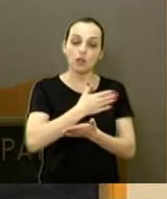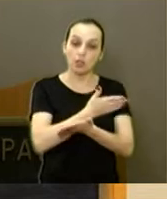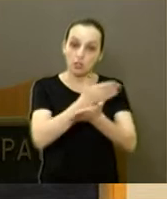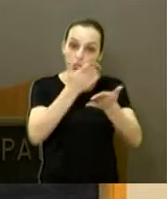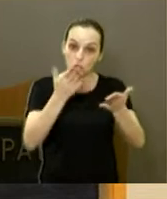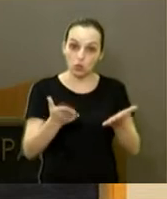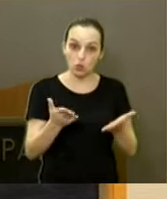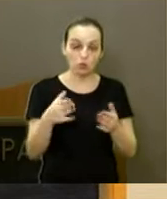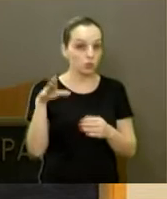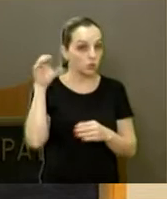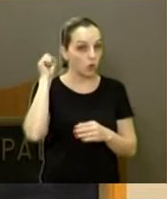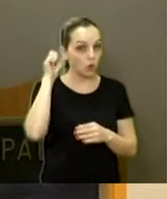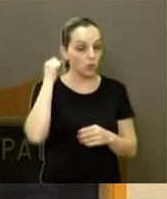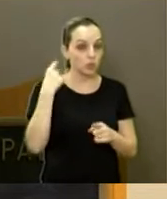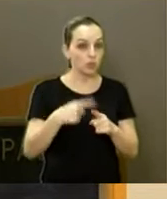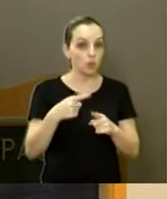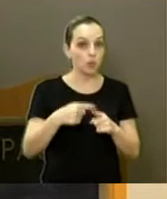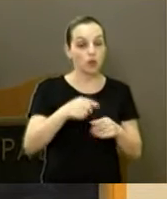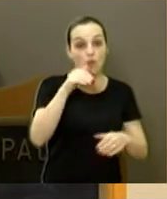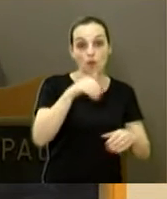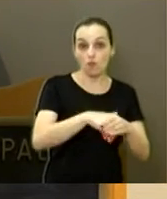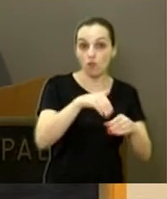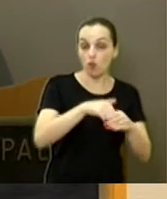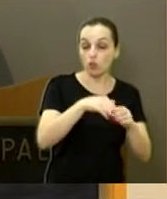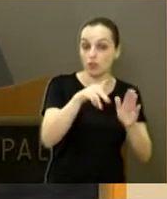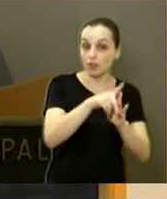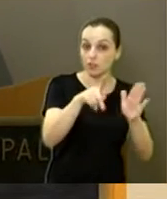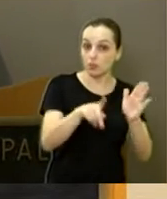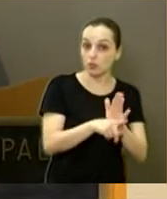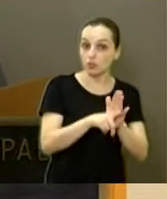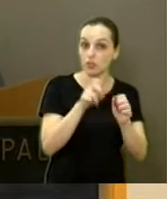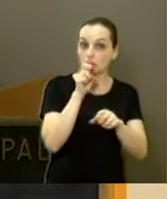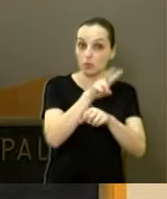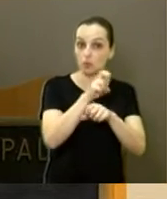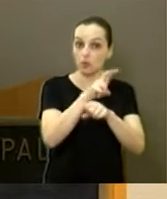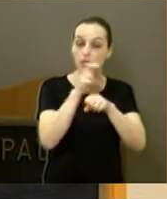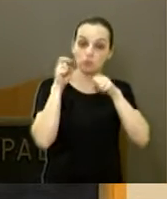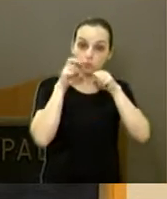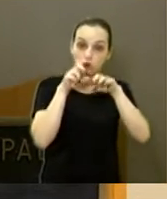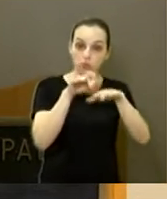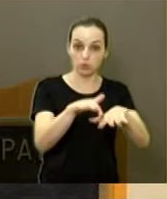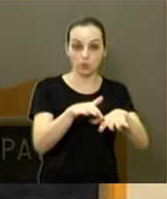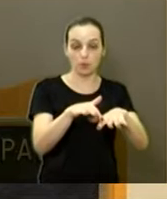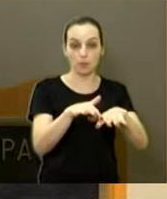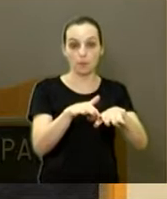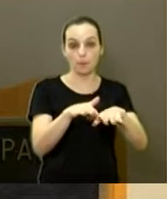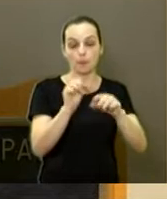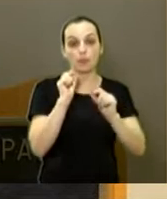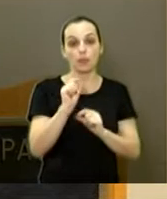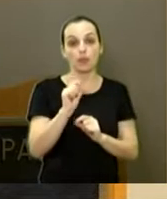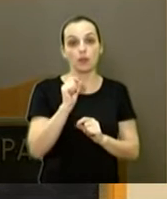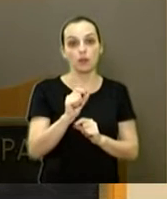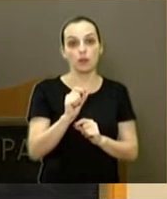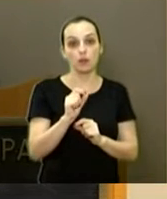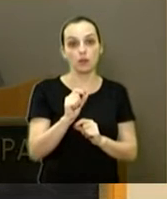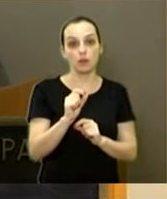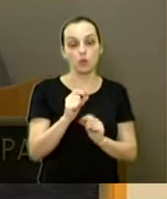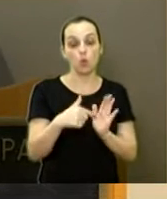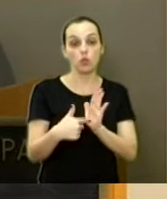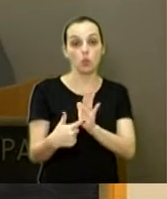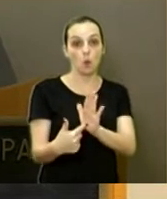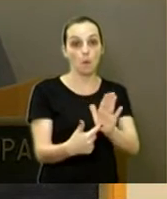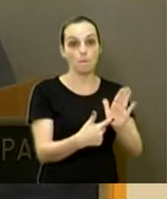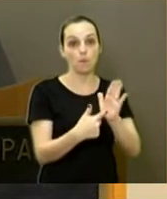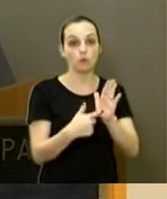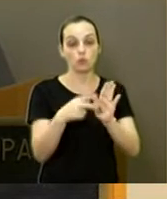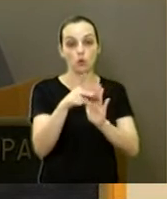votação já já está chegando da pulverização da agrotóxica. E quando apresentou o